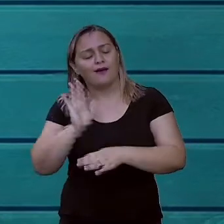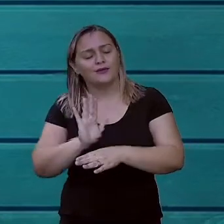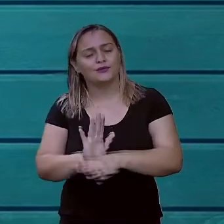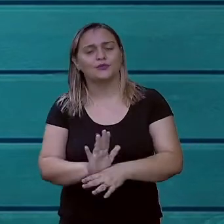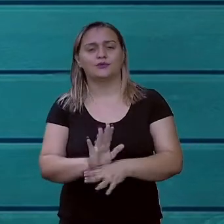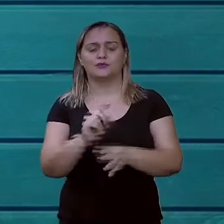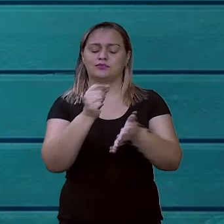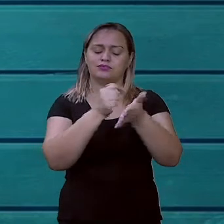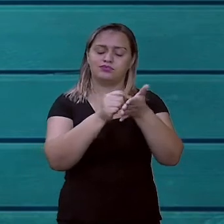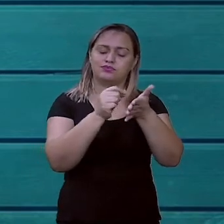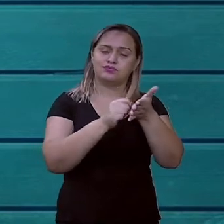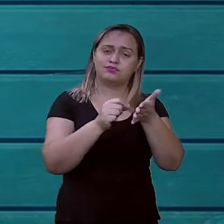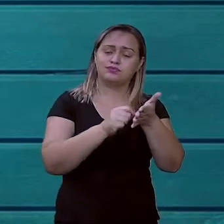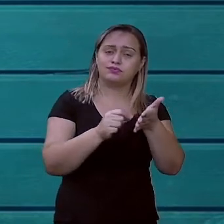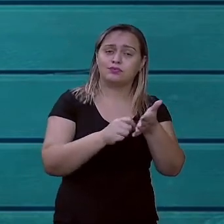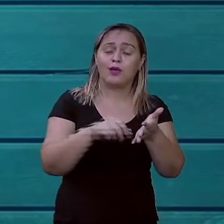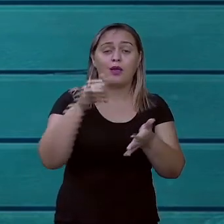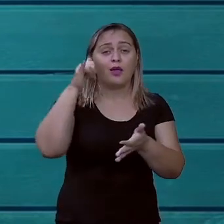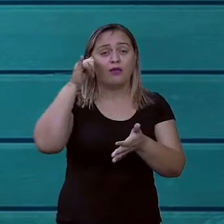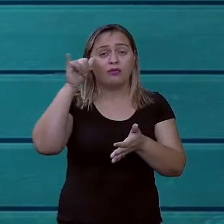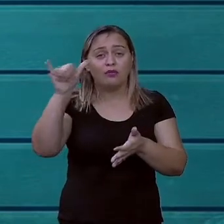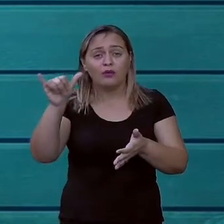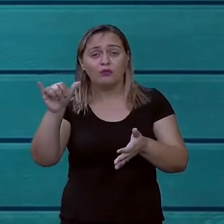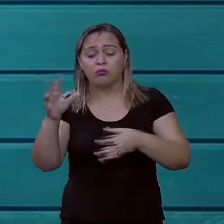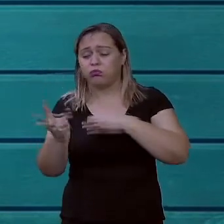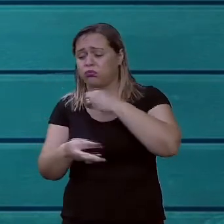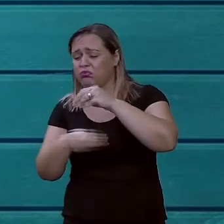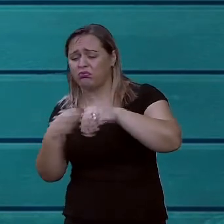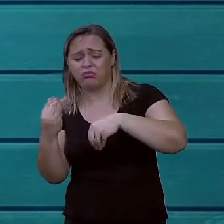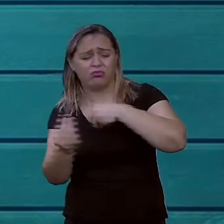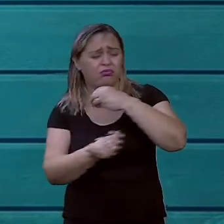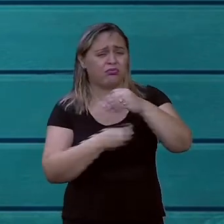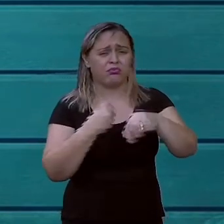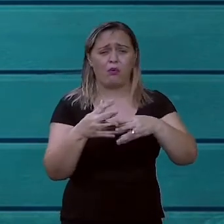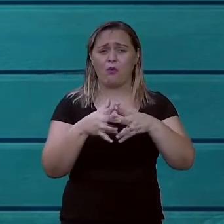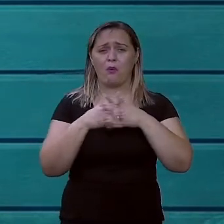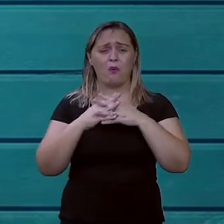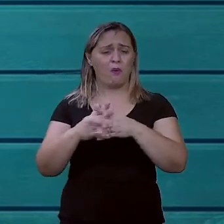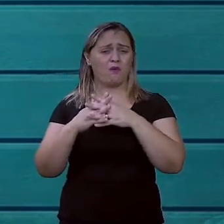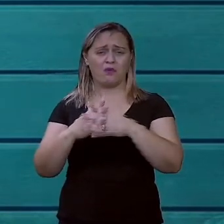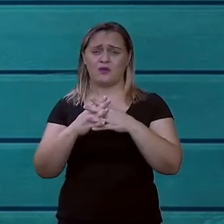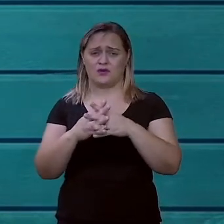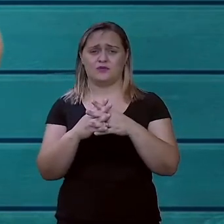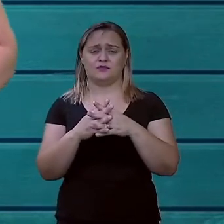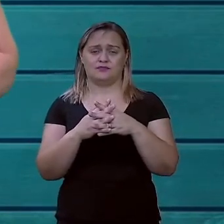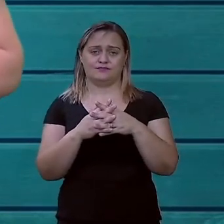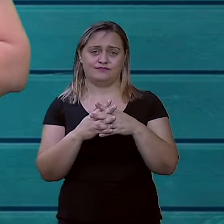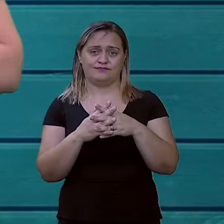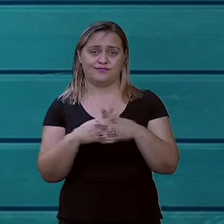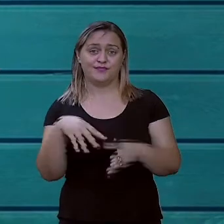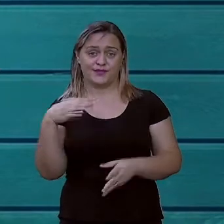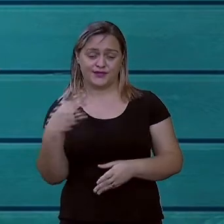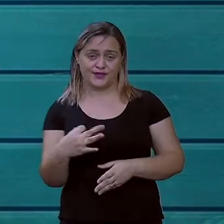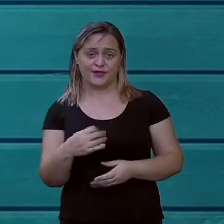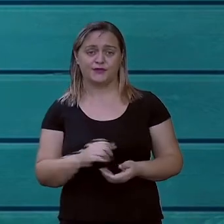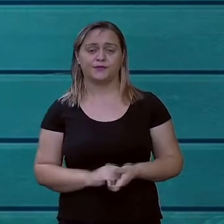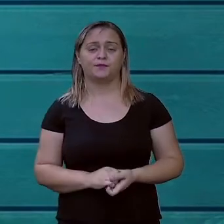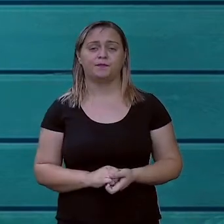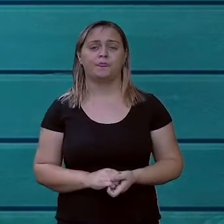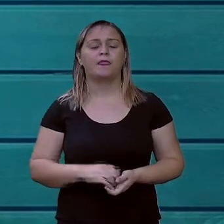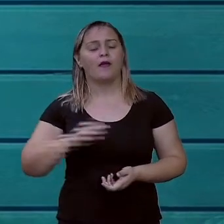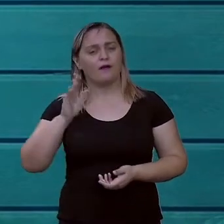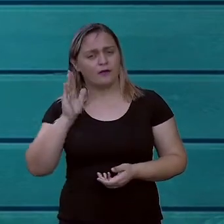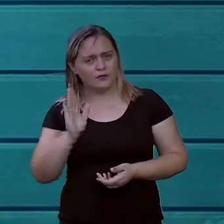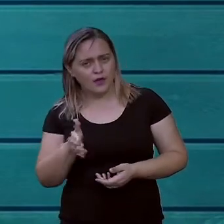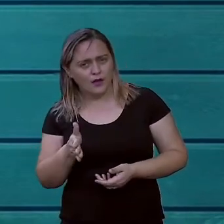texto, evitando que você se perca aí no meio de tanta informação. Bom, definiu o recorte?